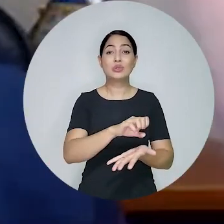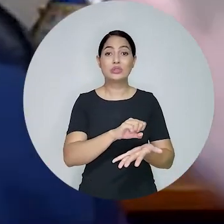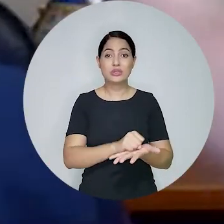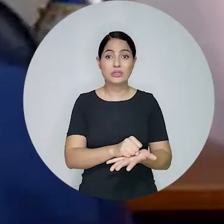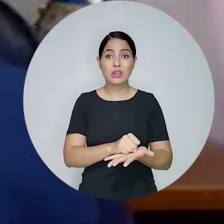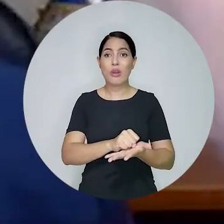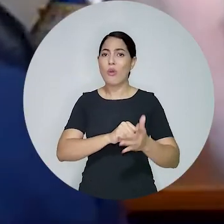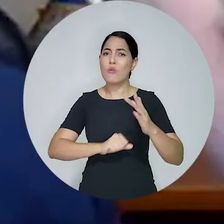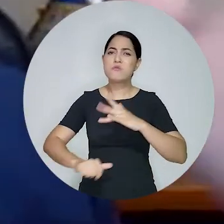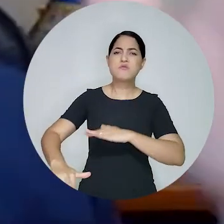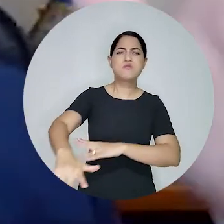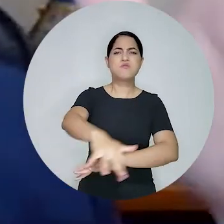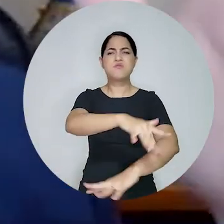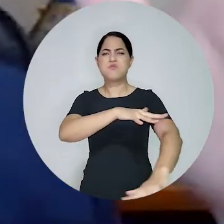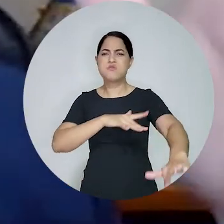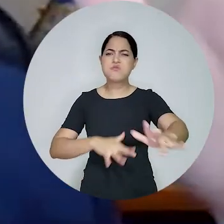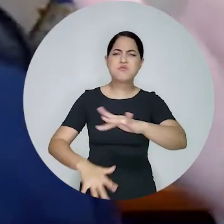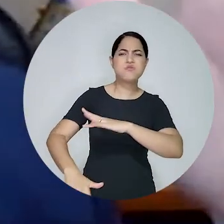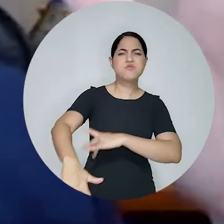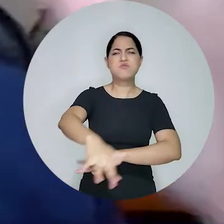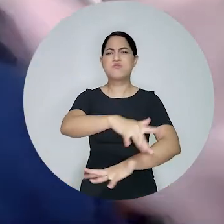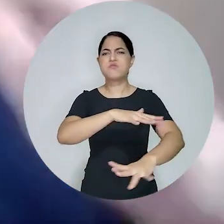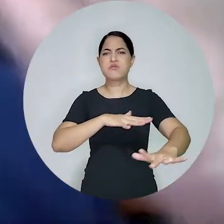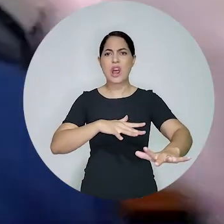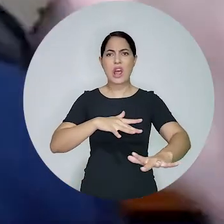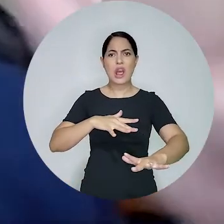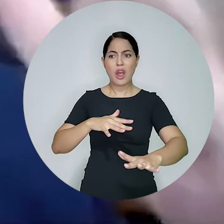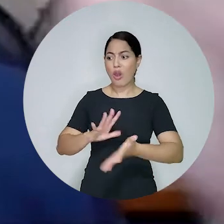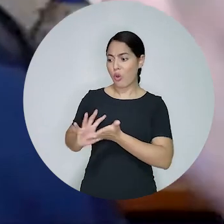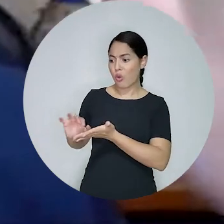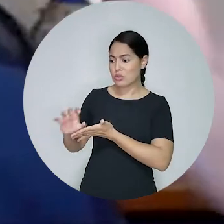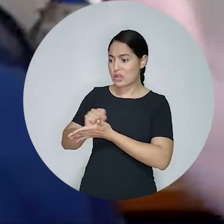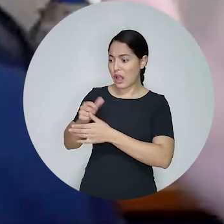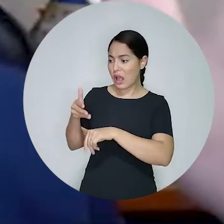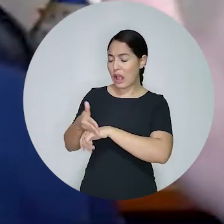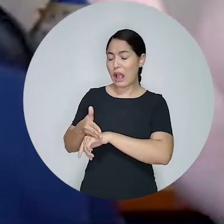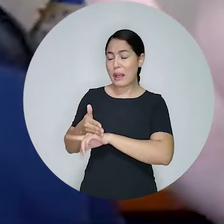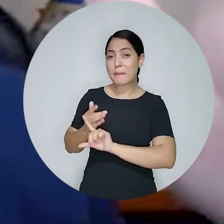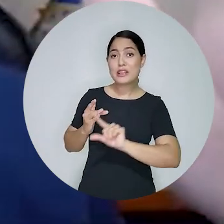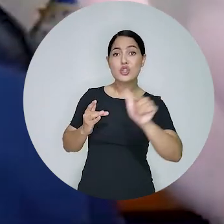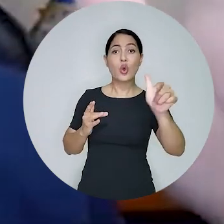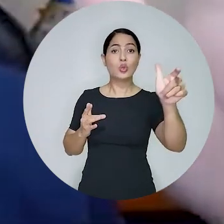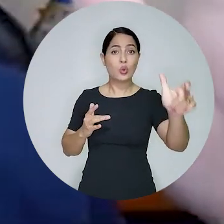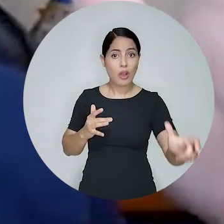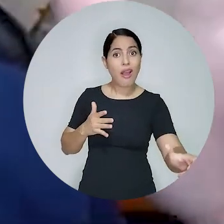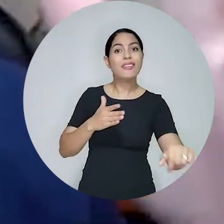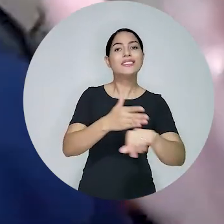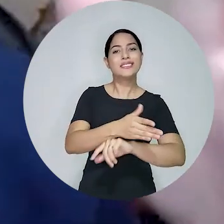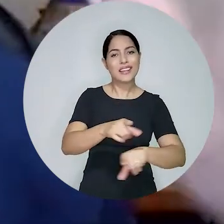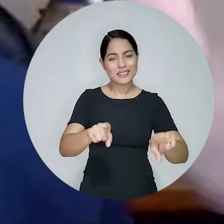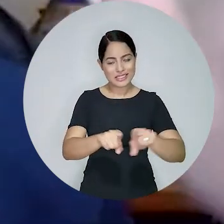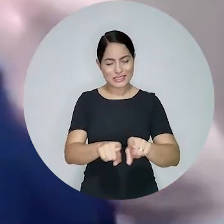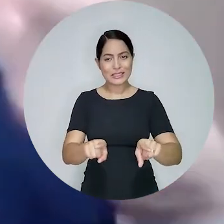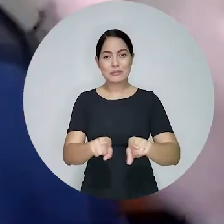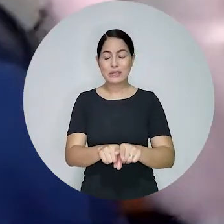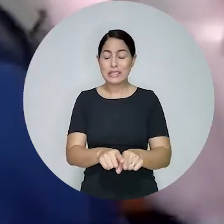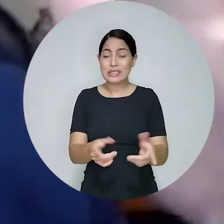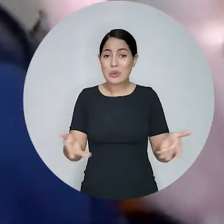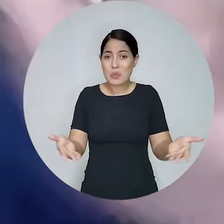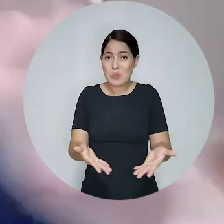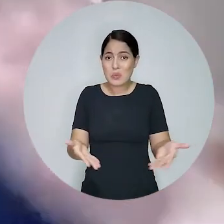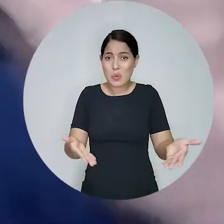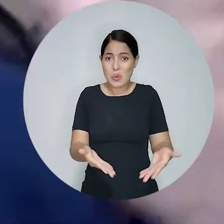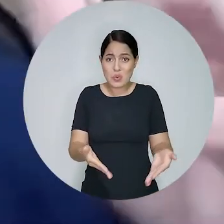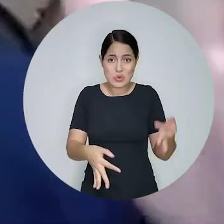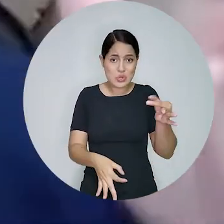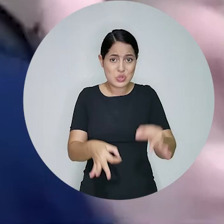circulam numa velocidade monumental, que estão aqui, mas também estão ali. E por isso a vida juridicamente